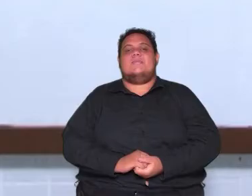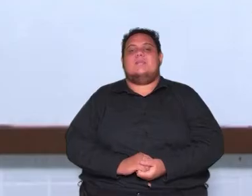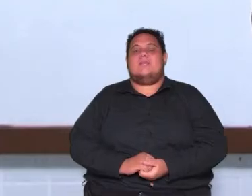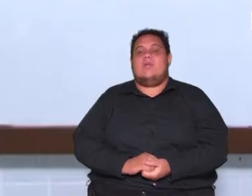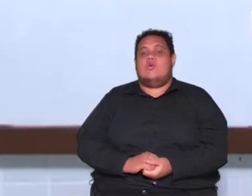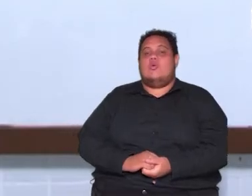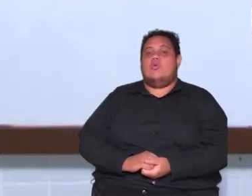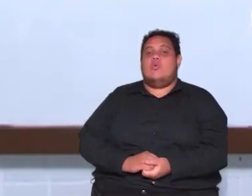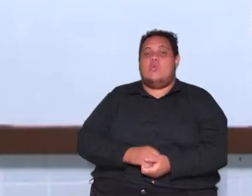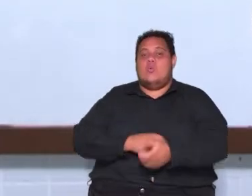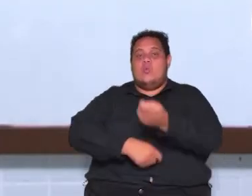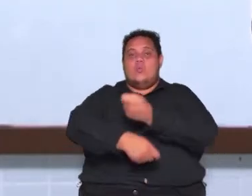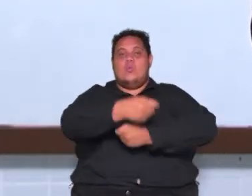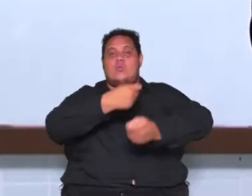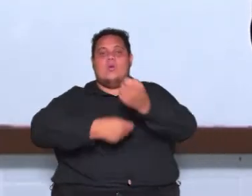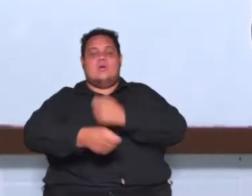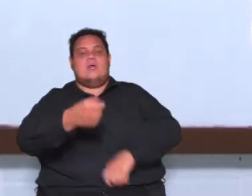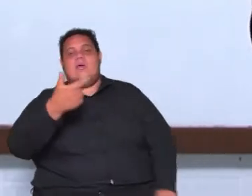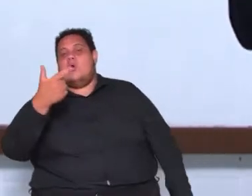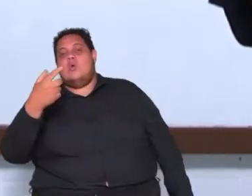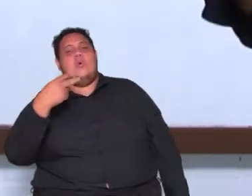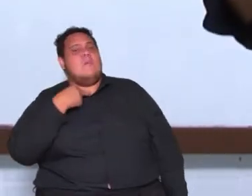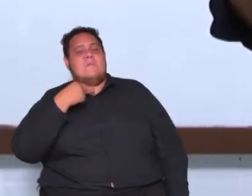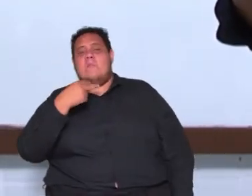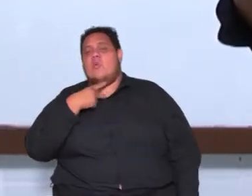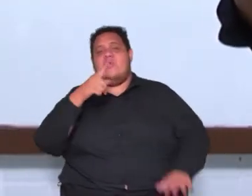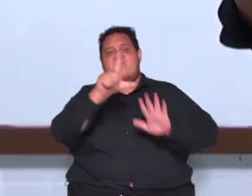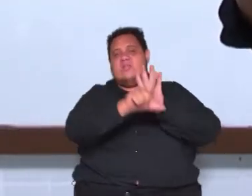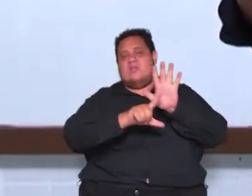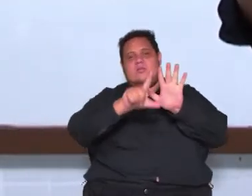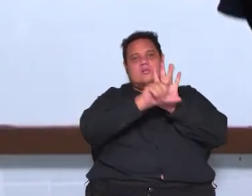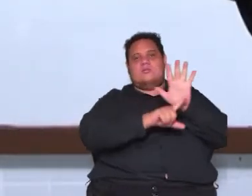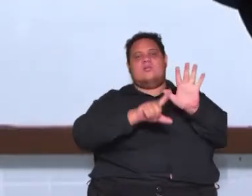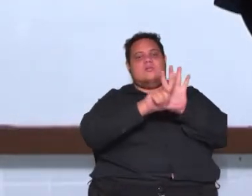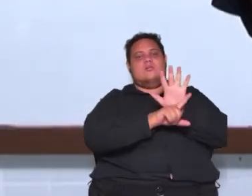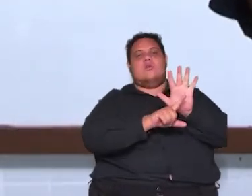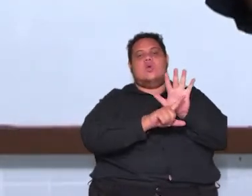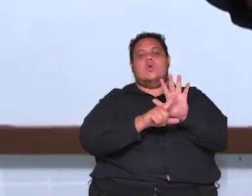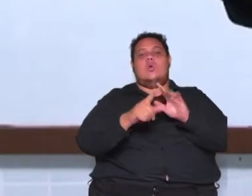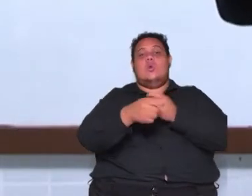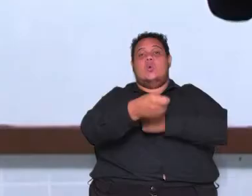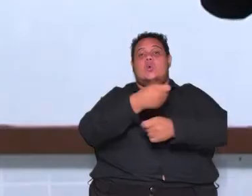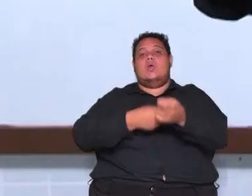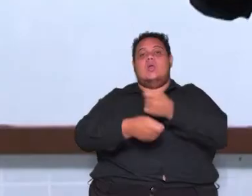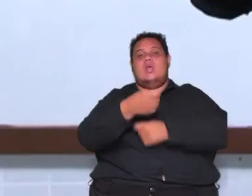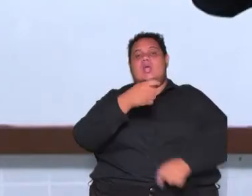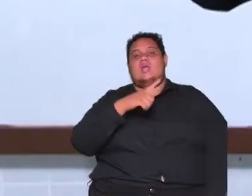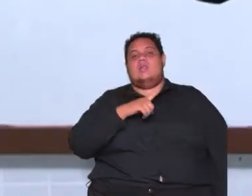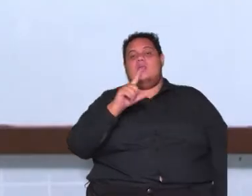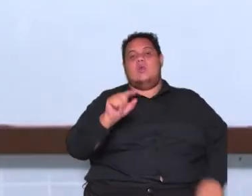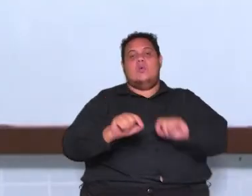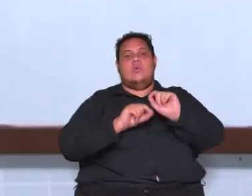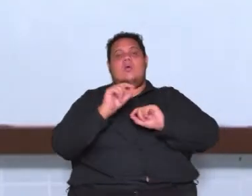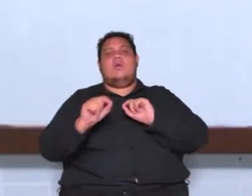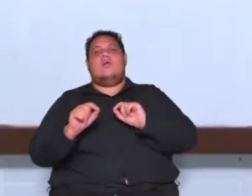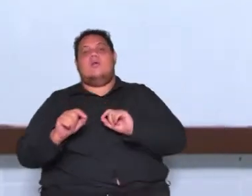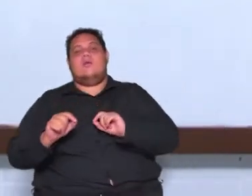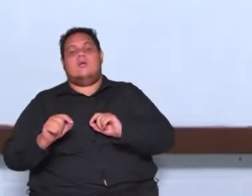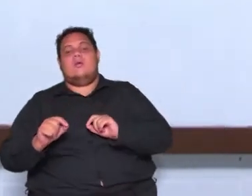o executivo não pode legislar por exemplo o é que faz o executivo o executivo ele é